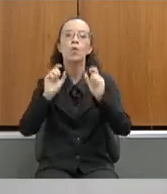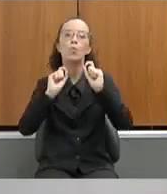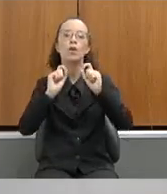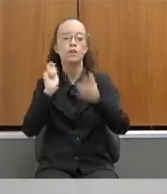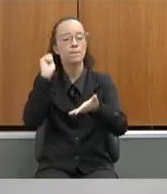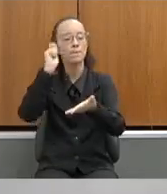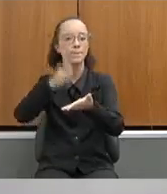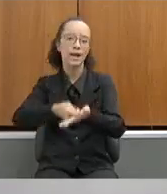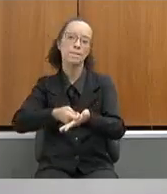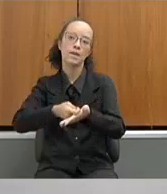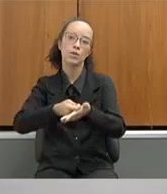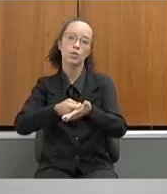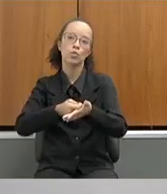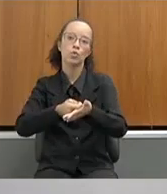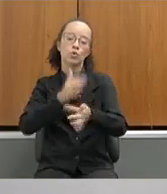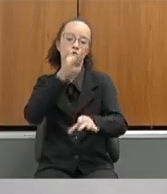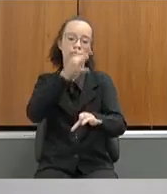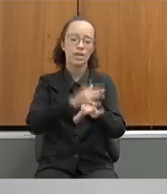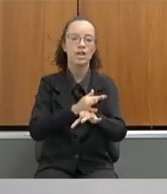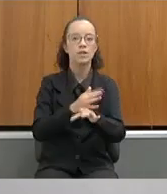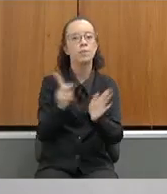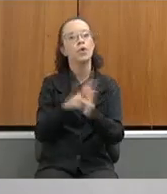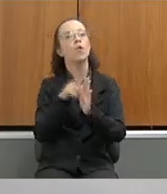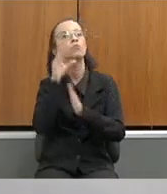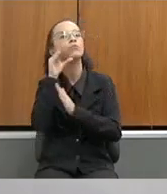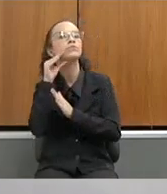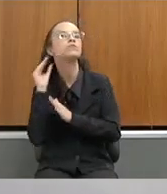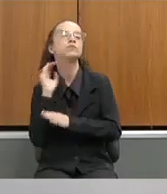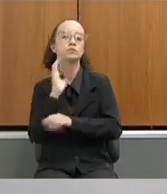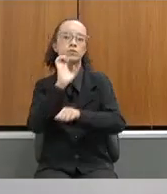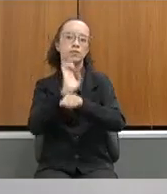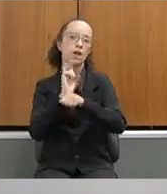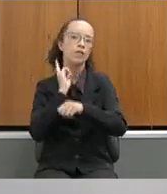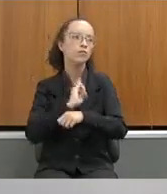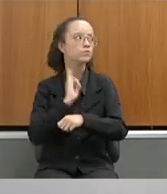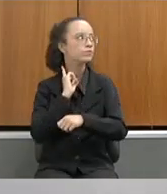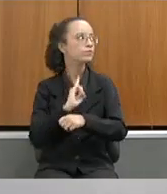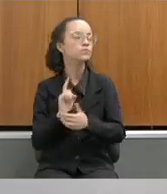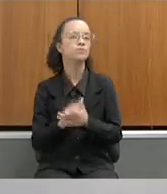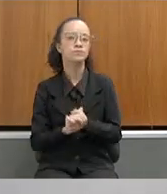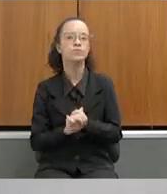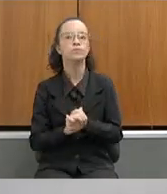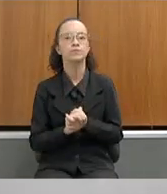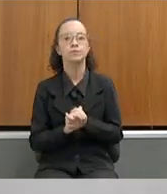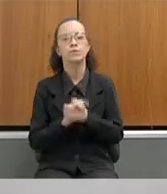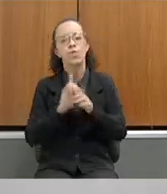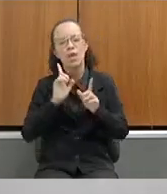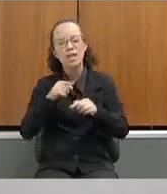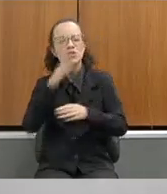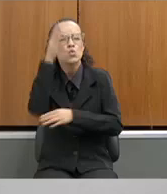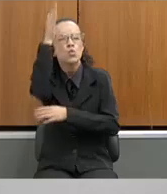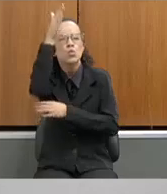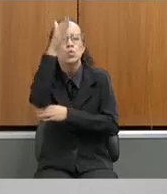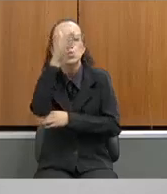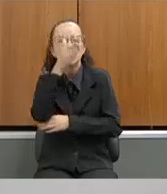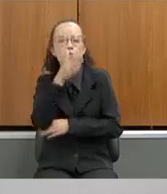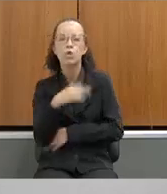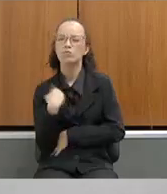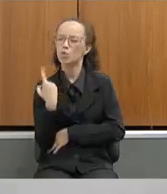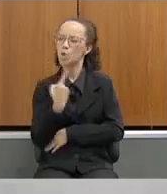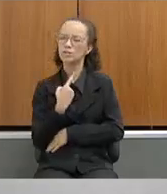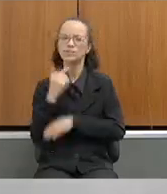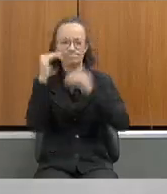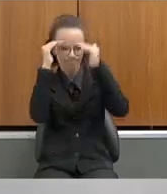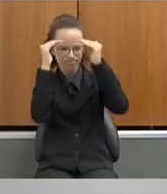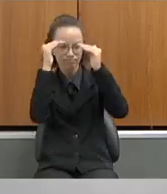pagamento das férias-prêmios dos servidores do Estado de Minas Gerais, o que tem sido religiosamente cumprido pelo